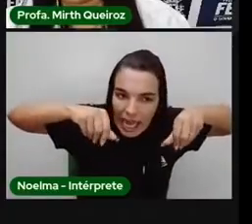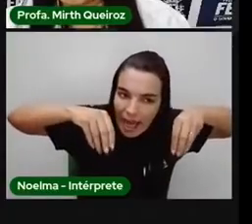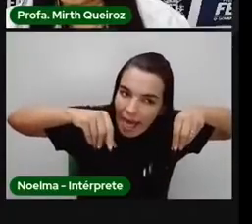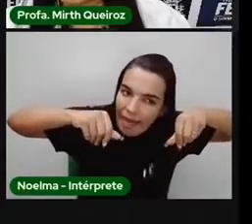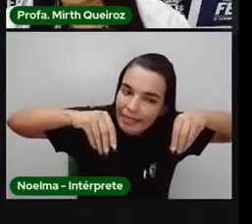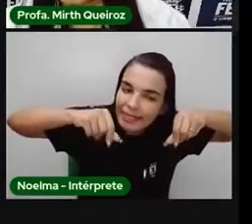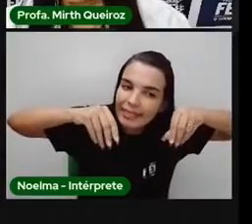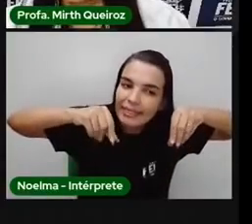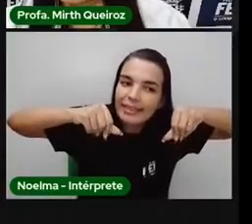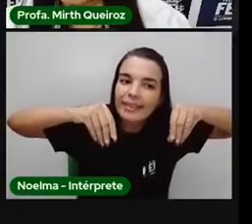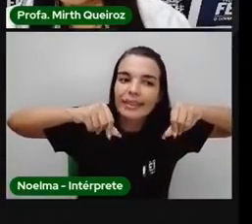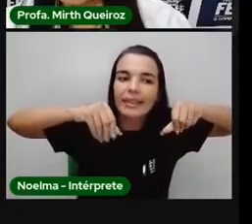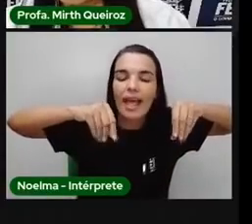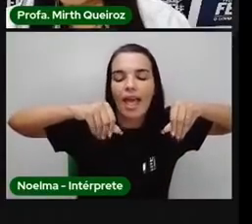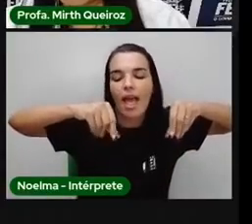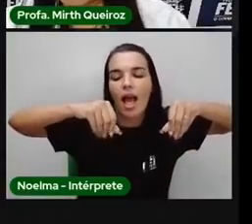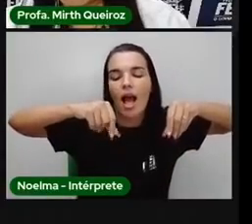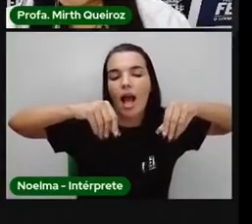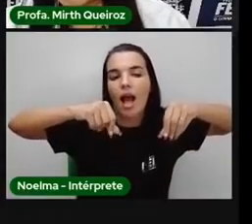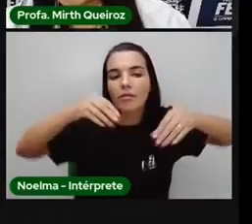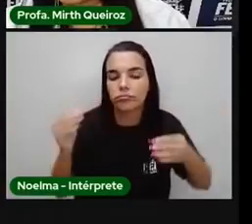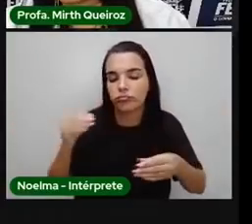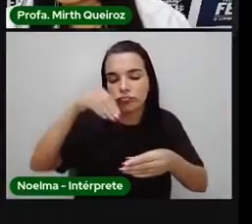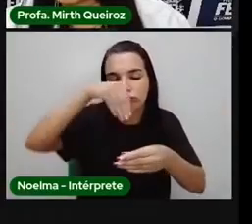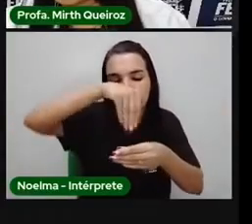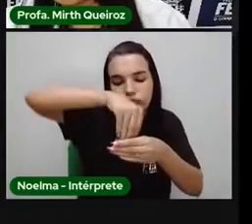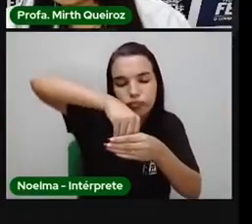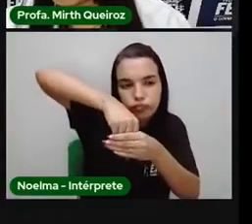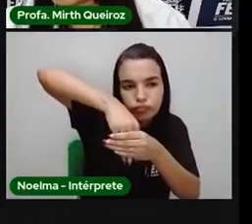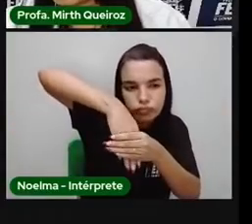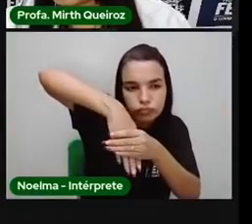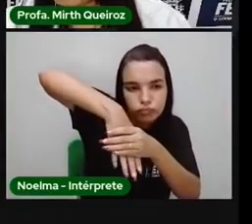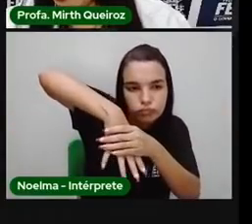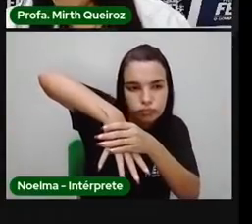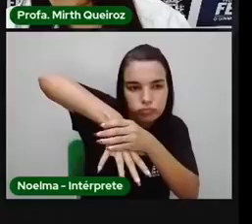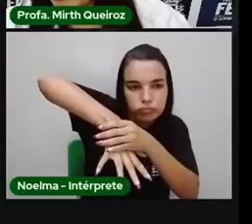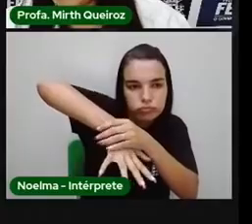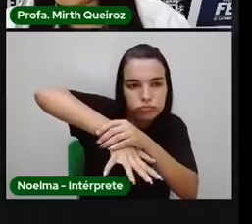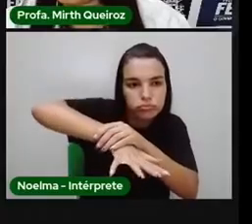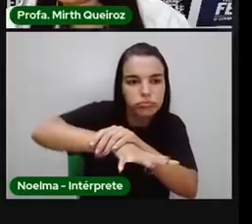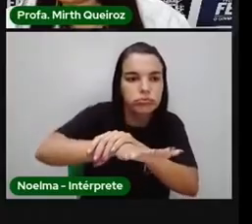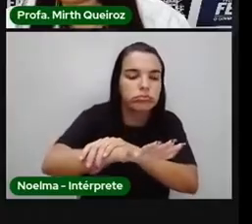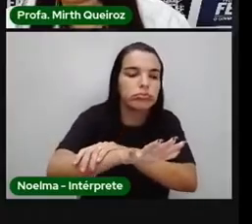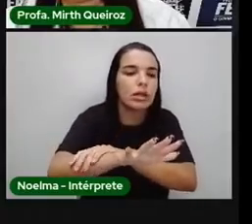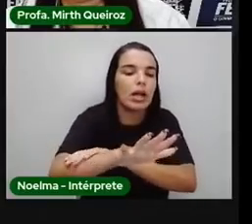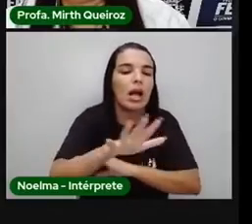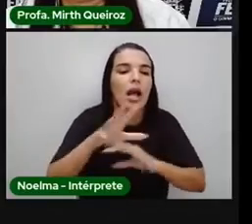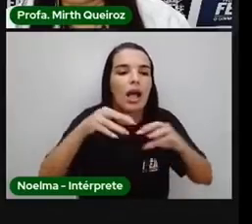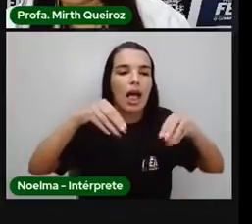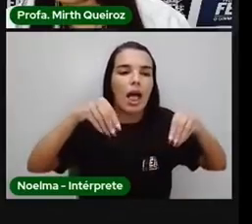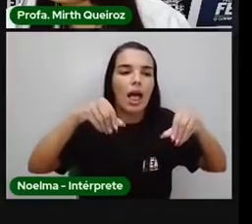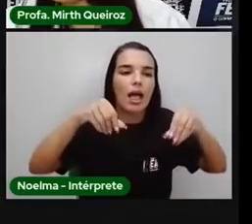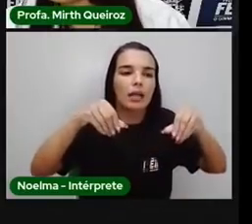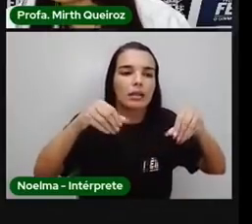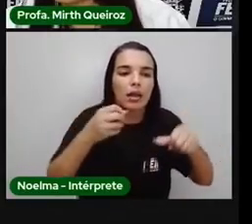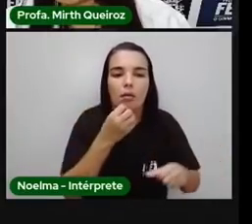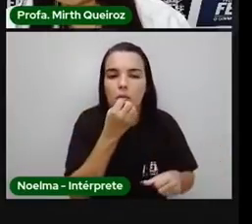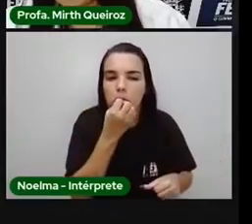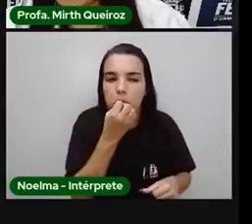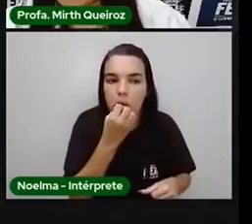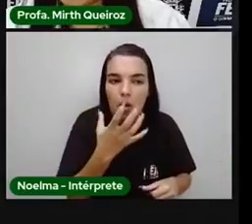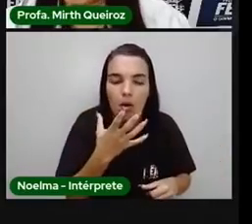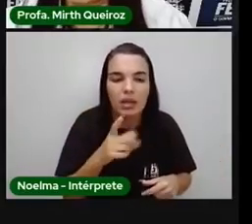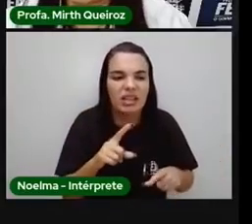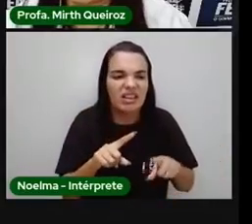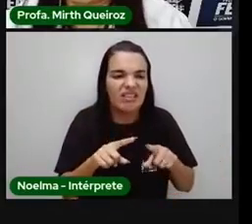Não, não é isso. Os decompositores, eles vão decompor esse animal, né? Esse animal vai ficar podre, vai se